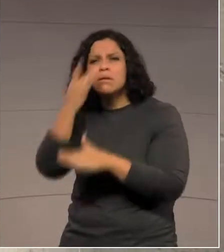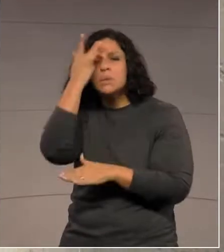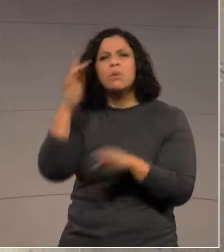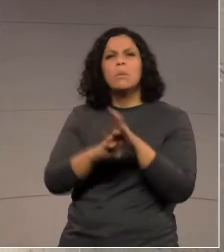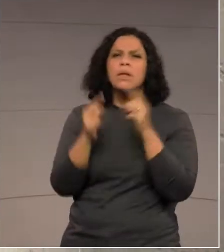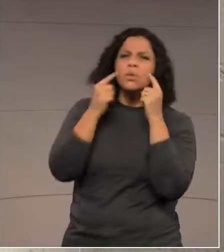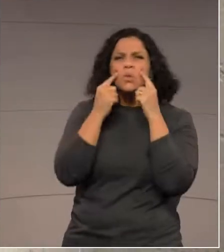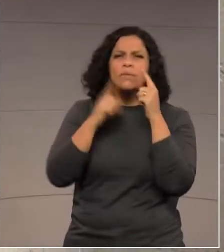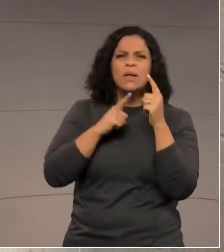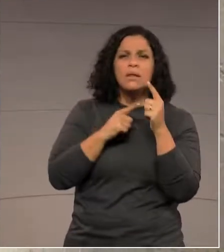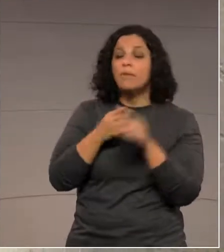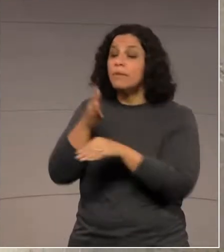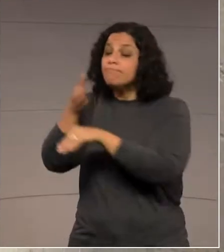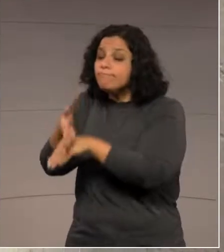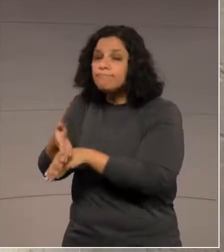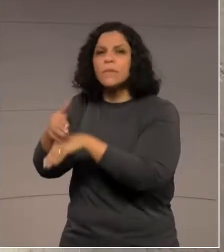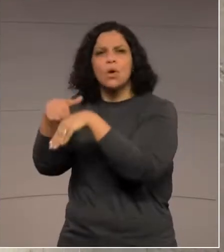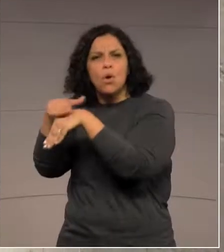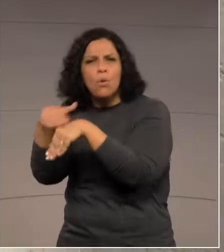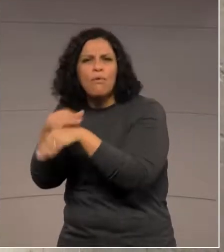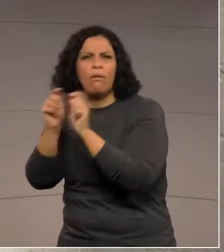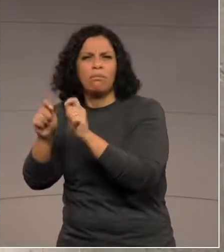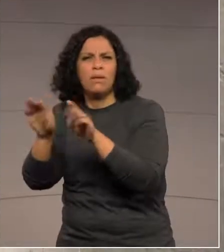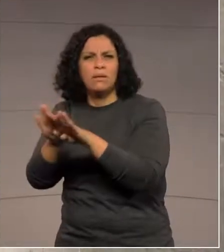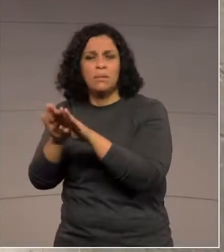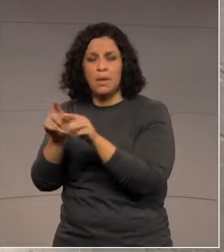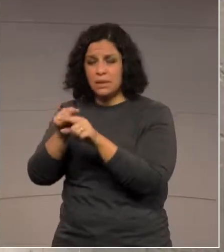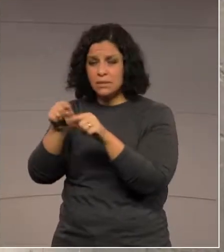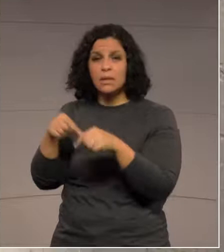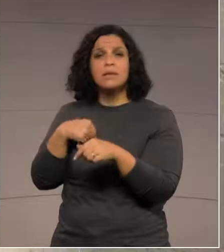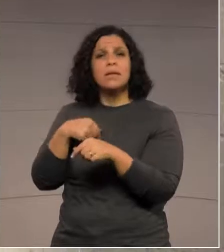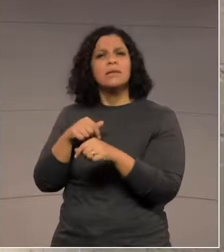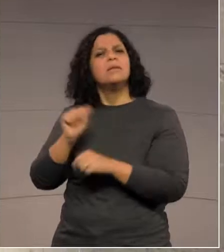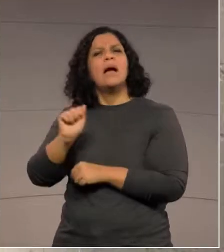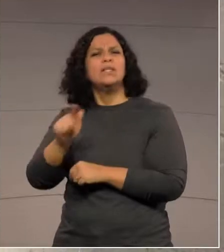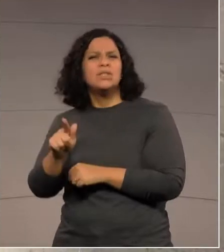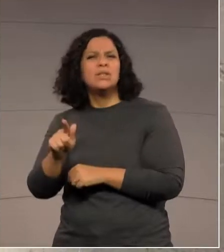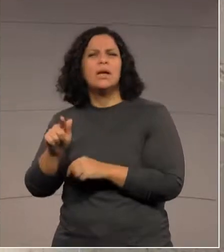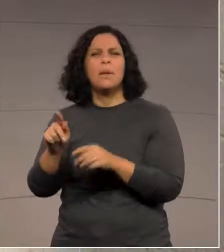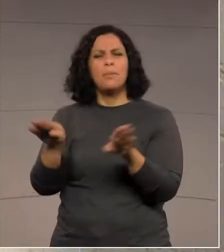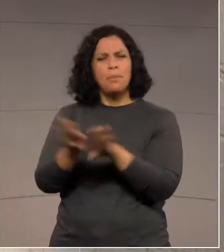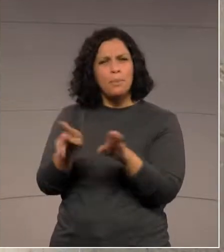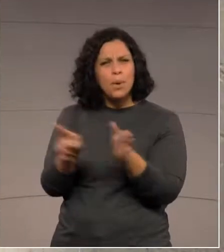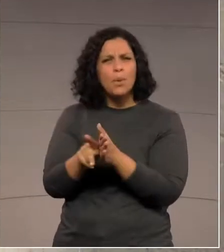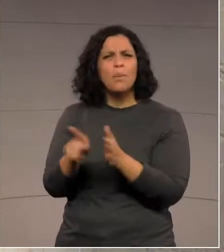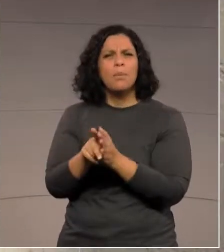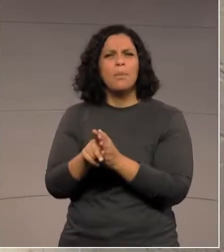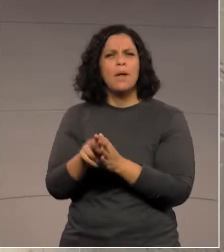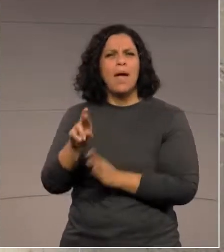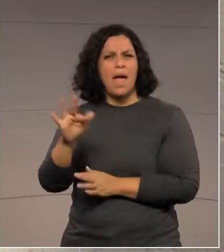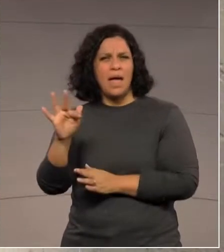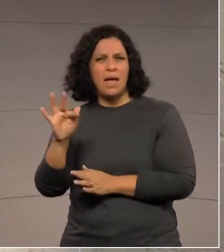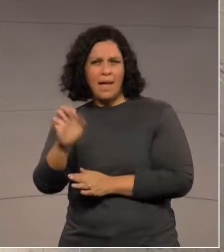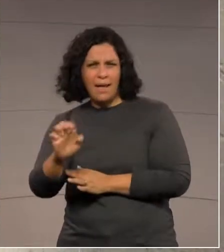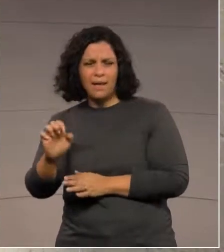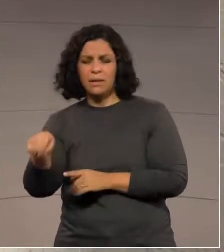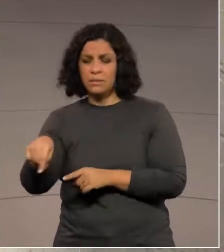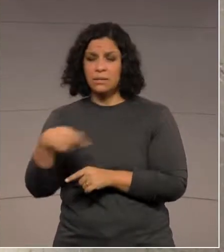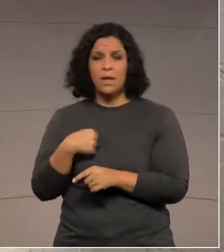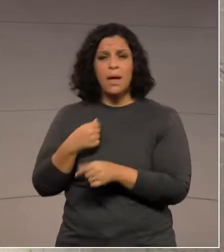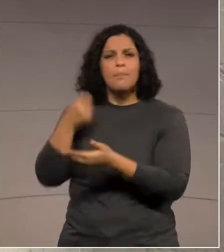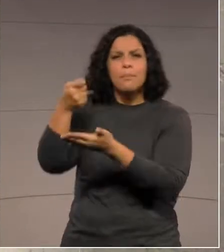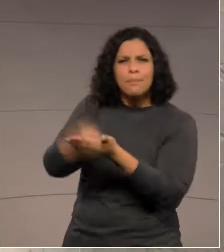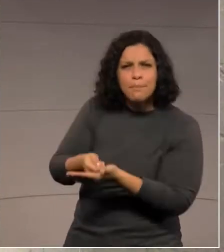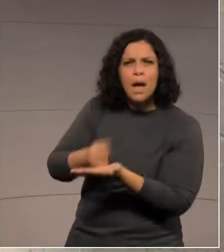estão se recorrendo a essas agências, ou melhor, para poder esclarecimento de dúvidas, pagamento de